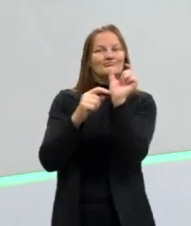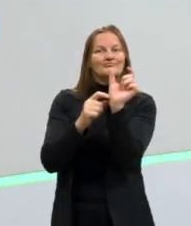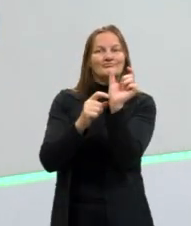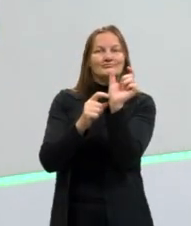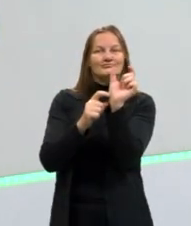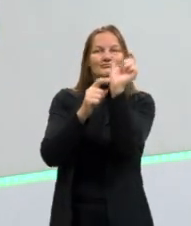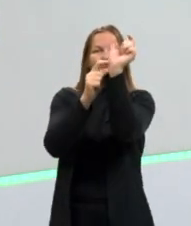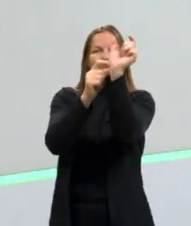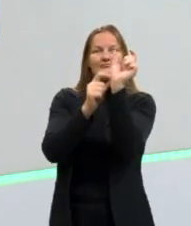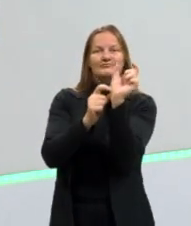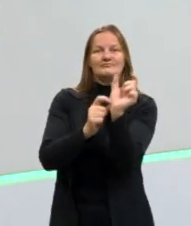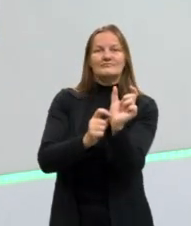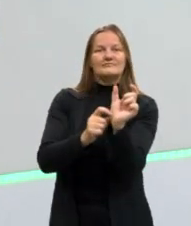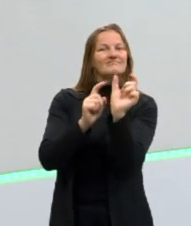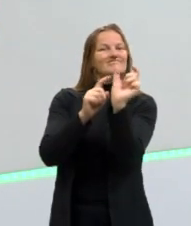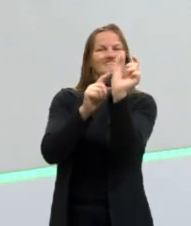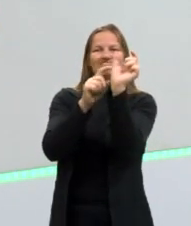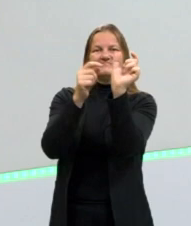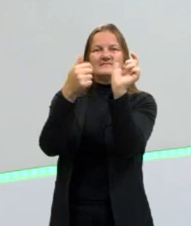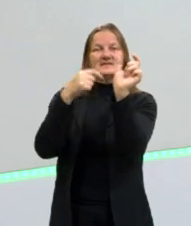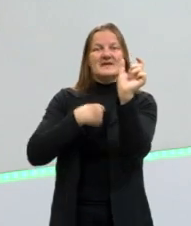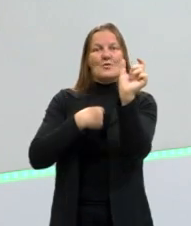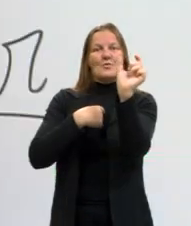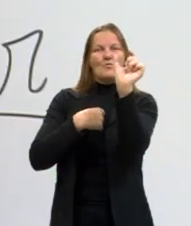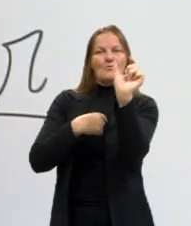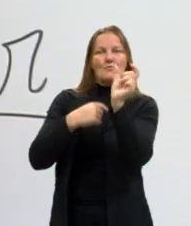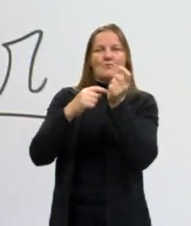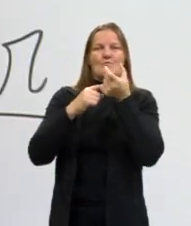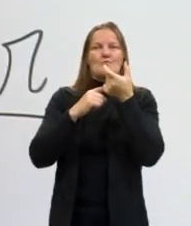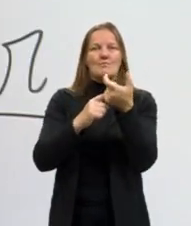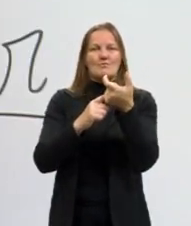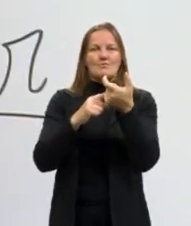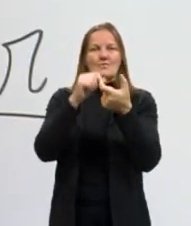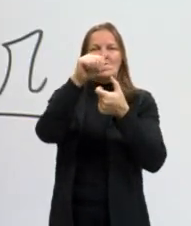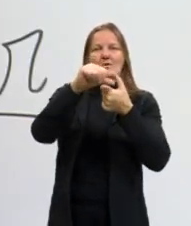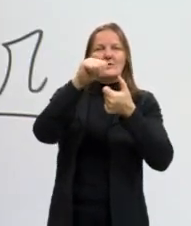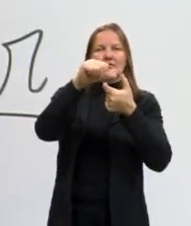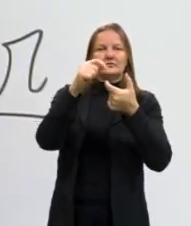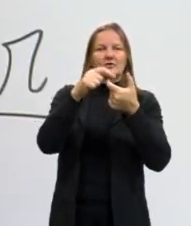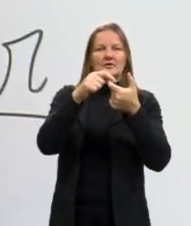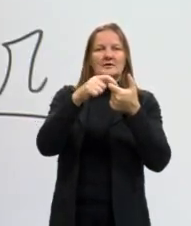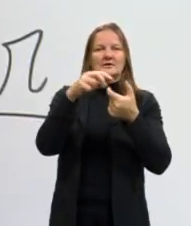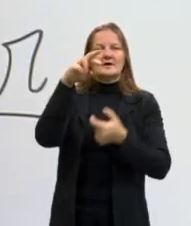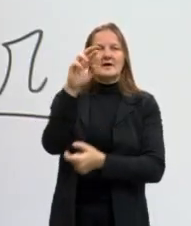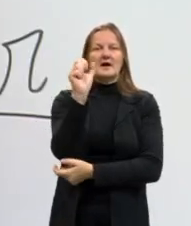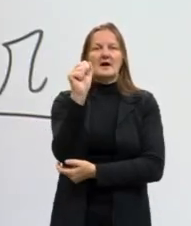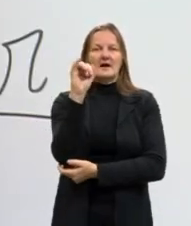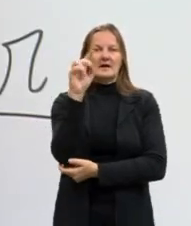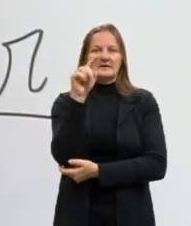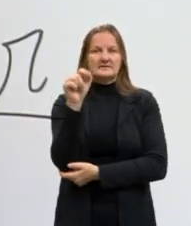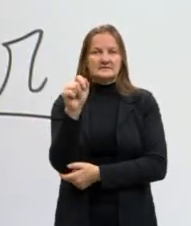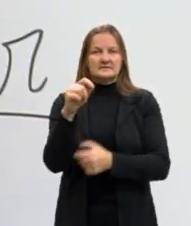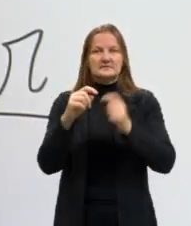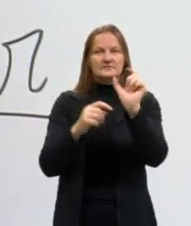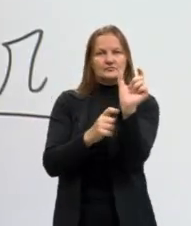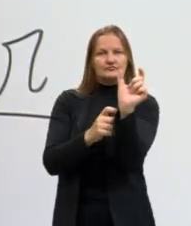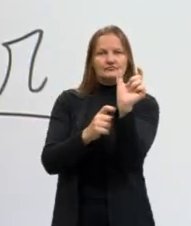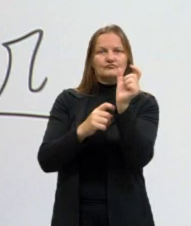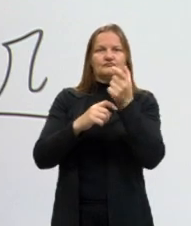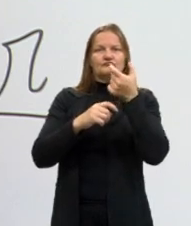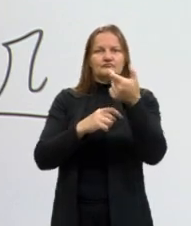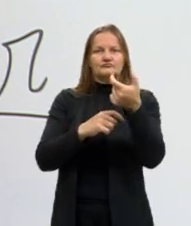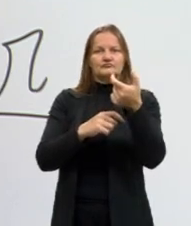conseguimos perceber uma mudança aqui, houve uma troca do e, da raiz,